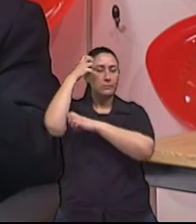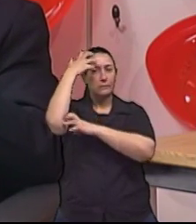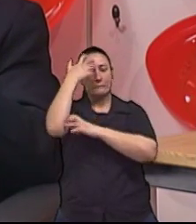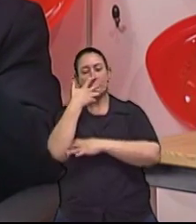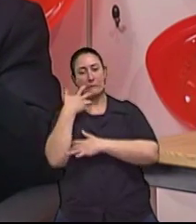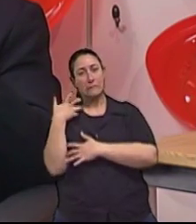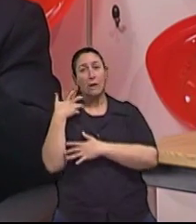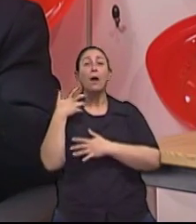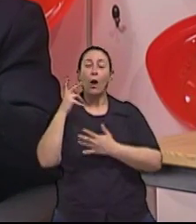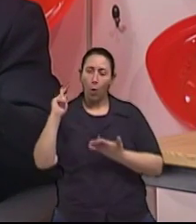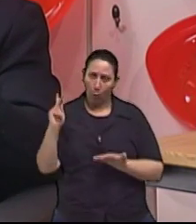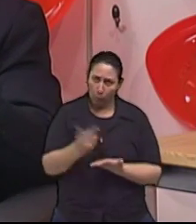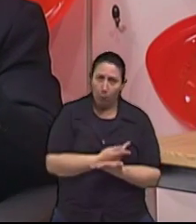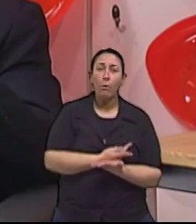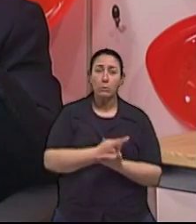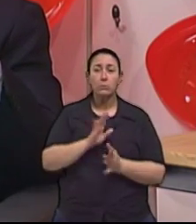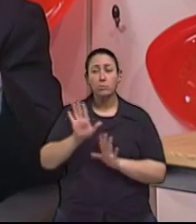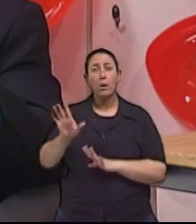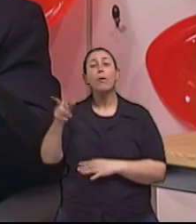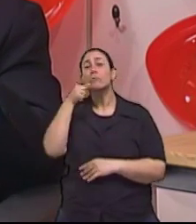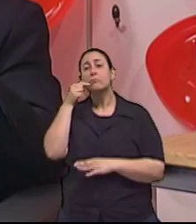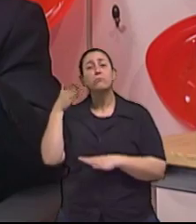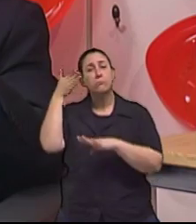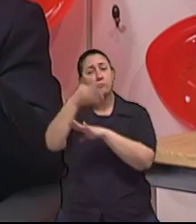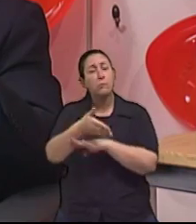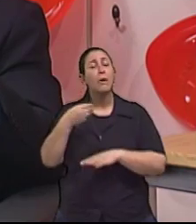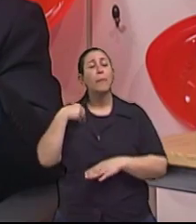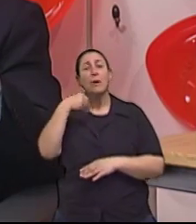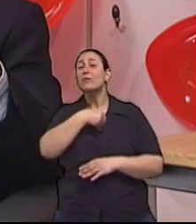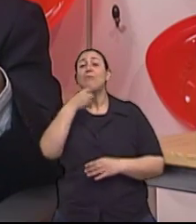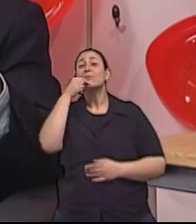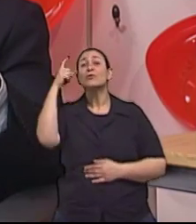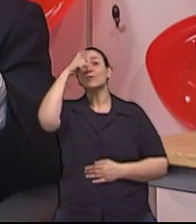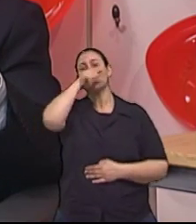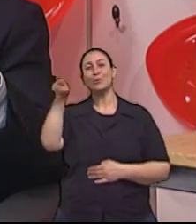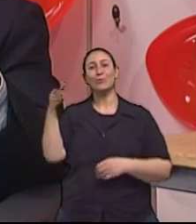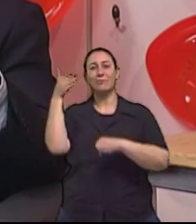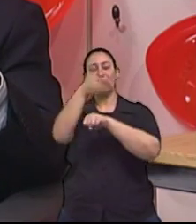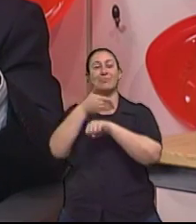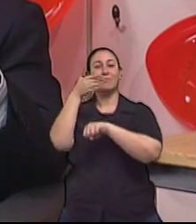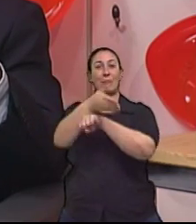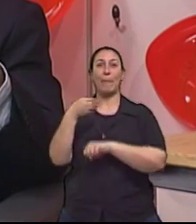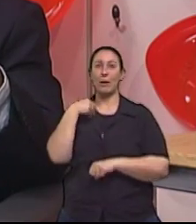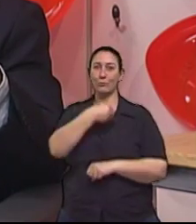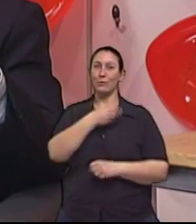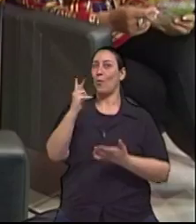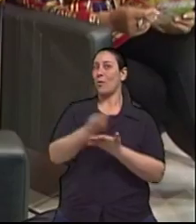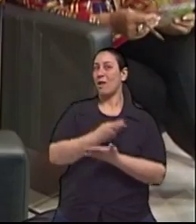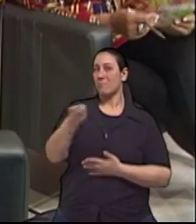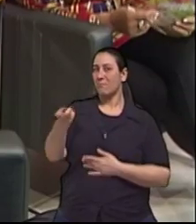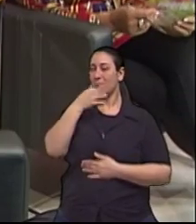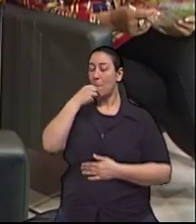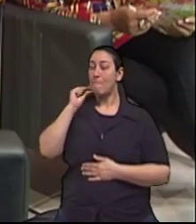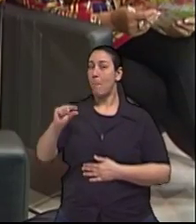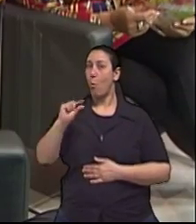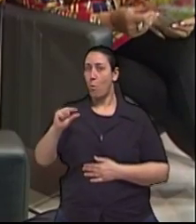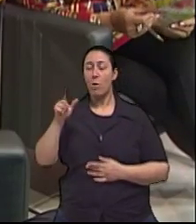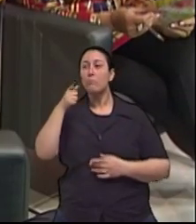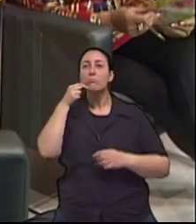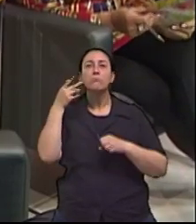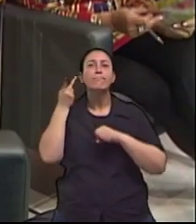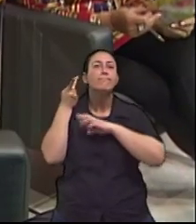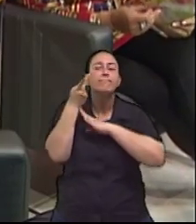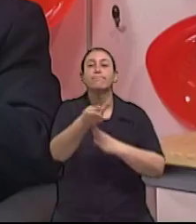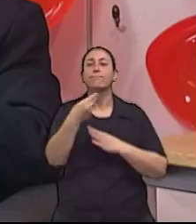também vão menos ao médico, identificam menos esses fatores de risco e se tratam menos. Ah, sim. Aí é o somatório. É, então